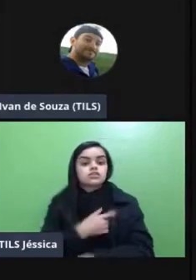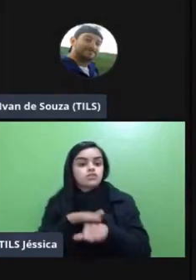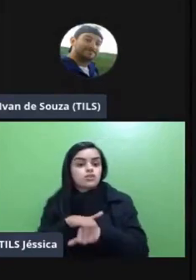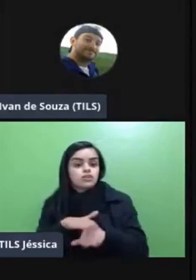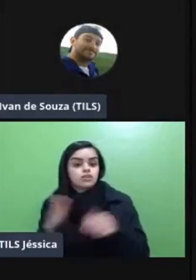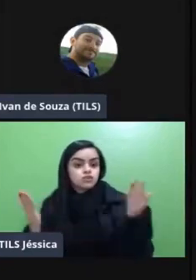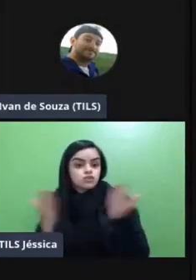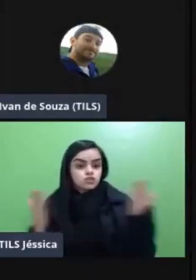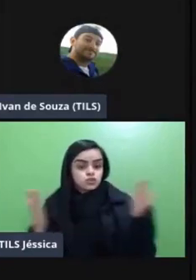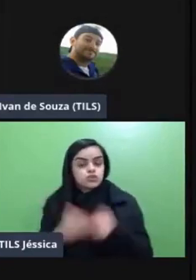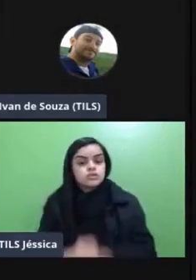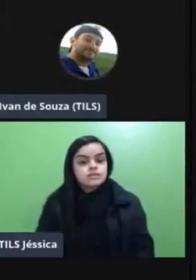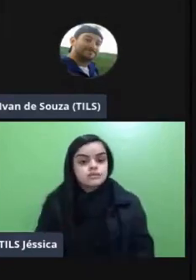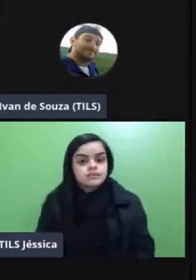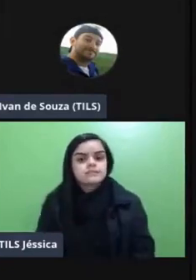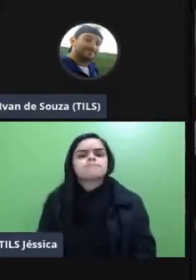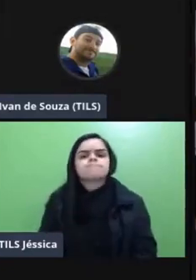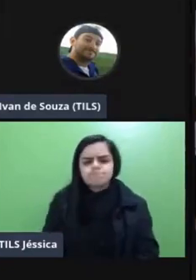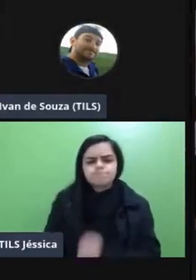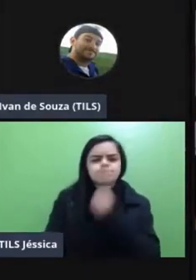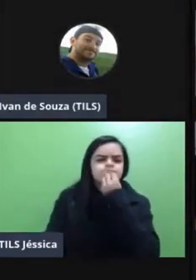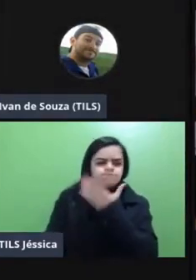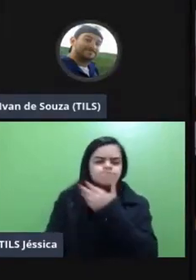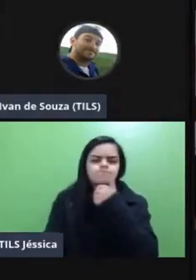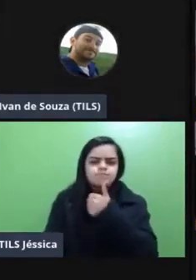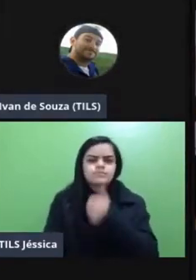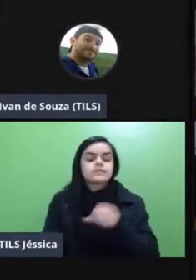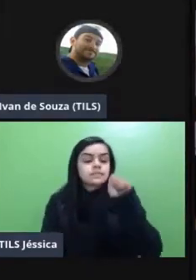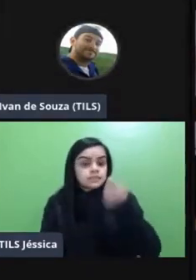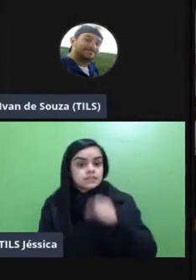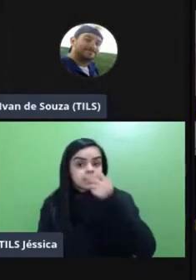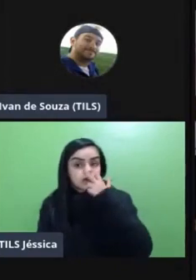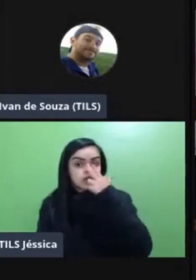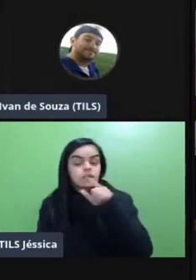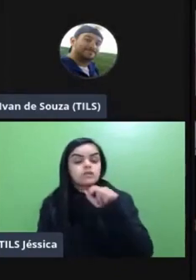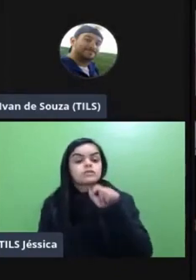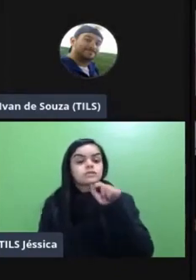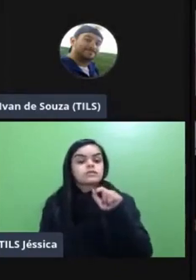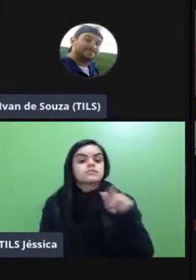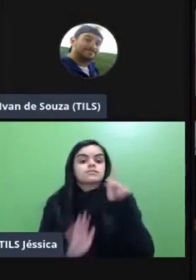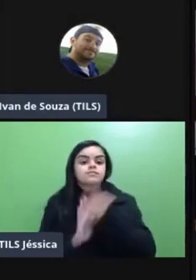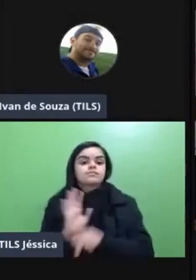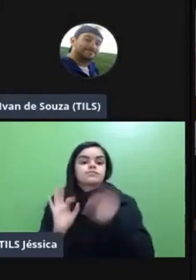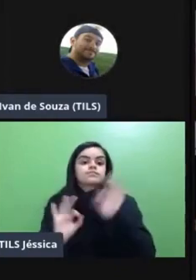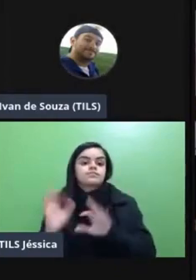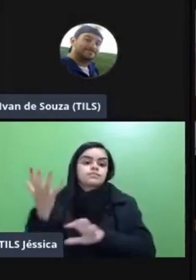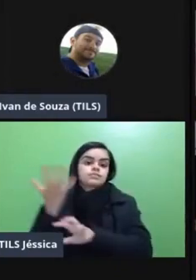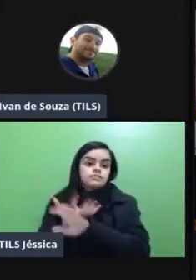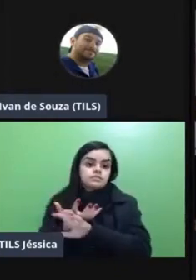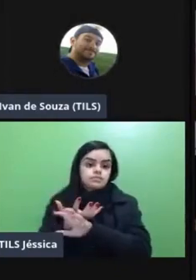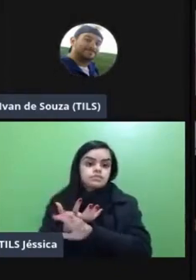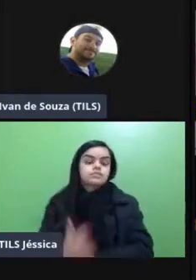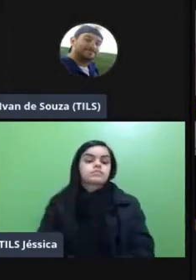muito bom Ana é sim eu acho que tudo parte de um planejamento da disciplina como a própria